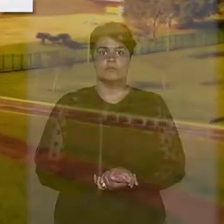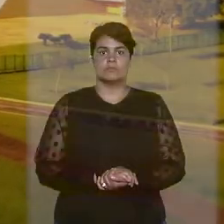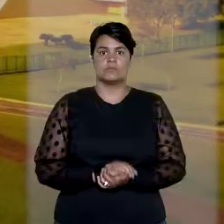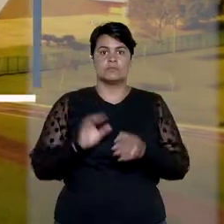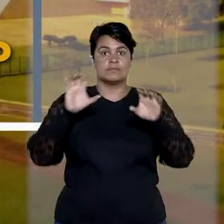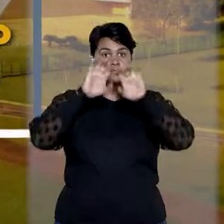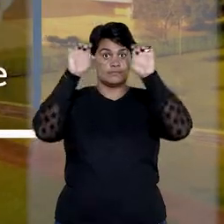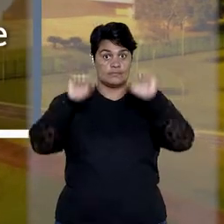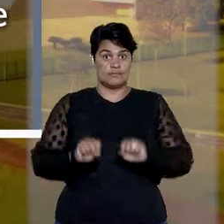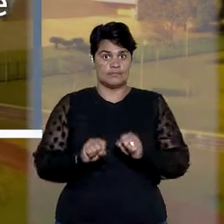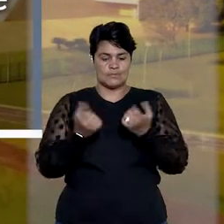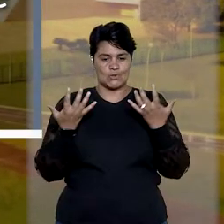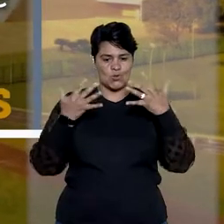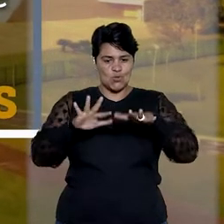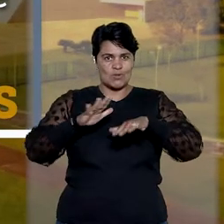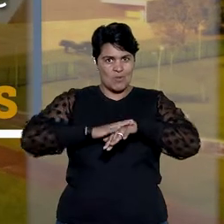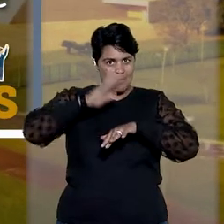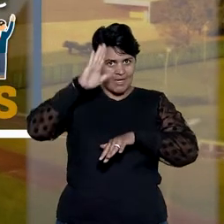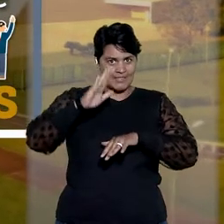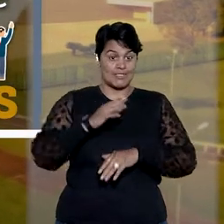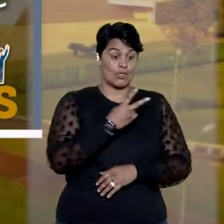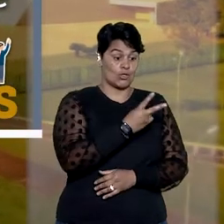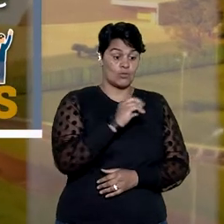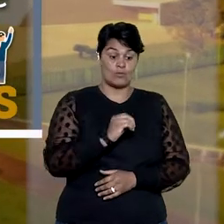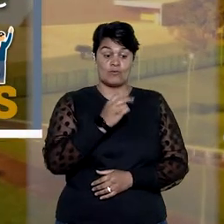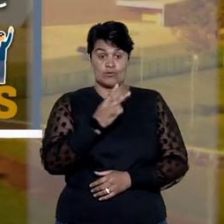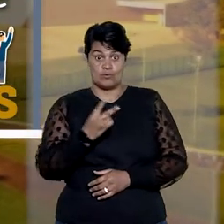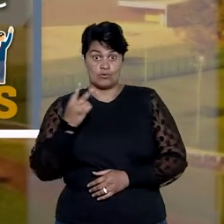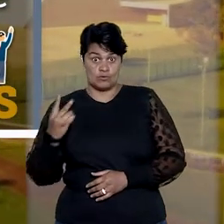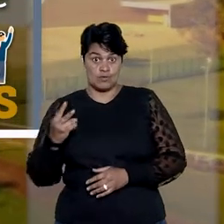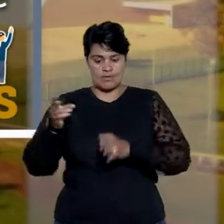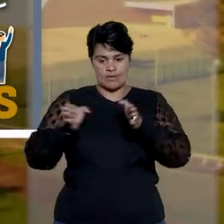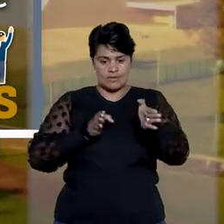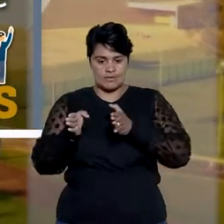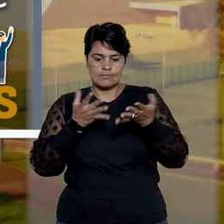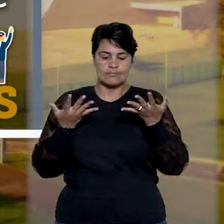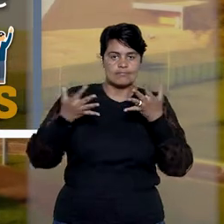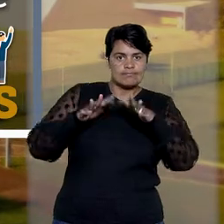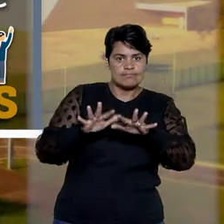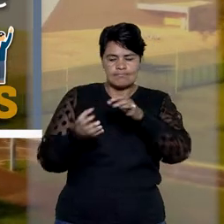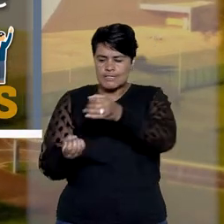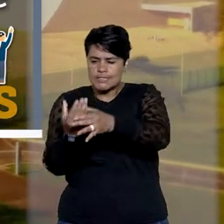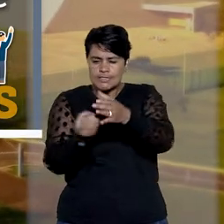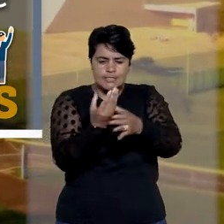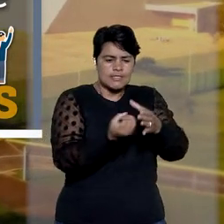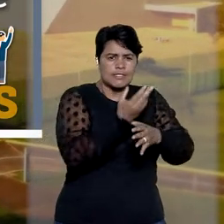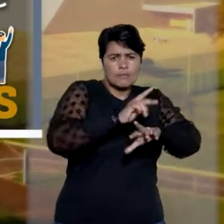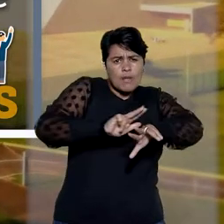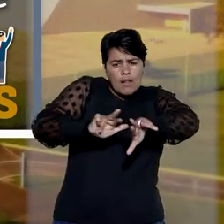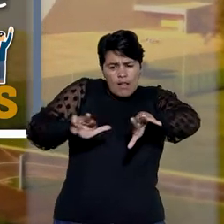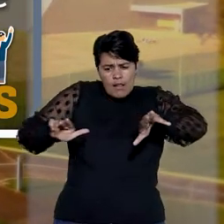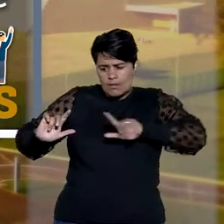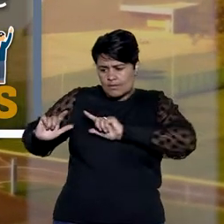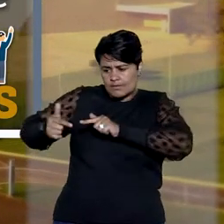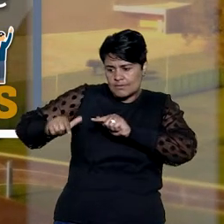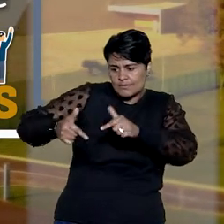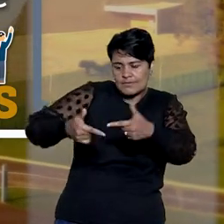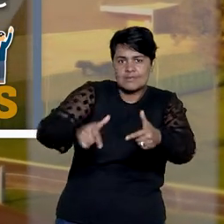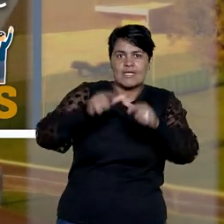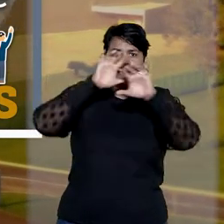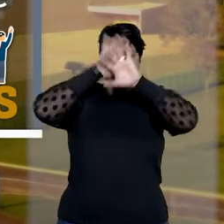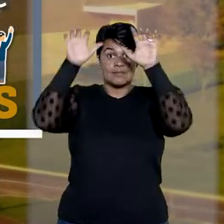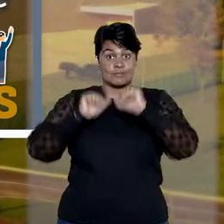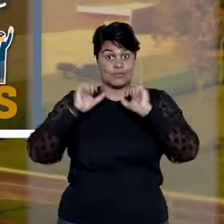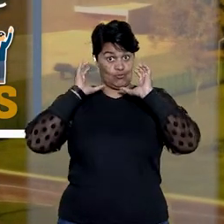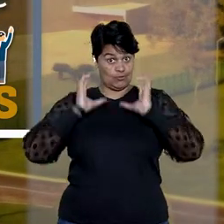Em 2022, acessibilidade e inclusão guiaram diversas ações no Tribunal da Cidadania para